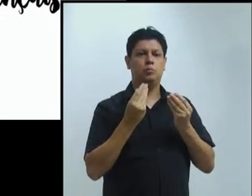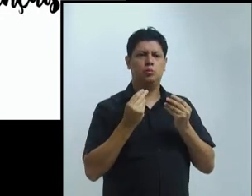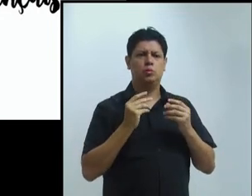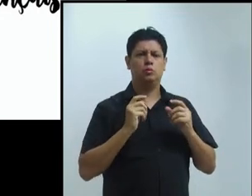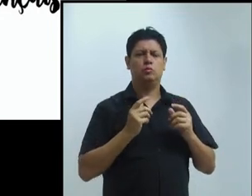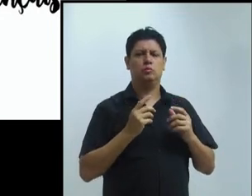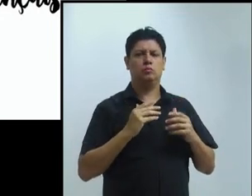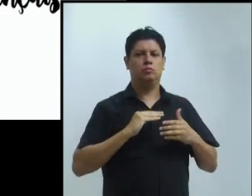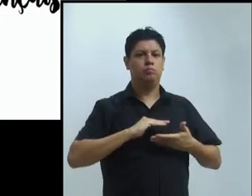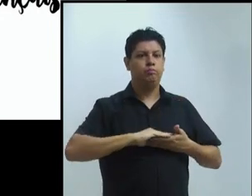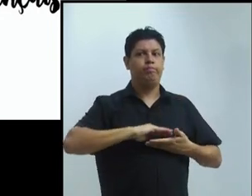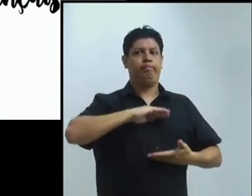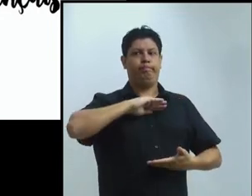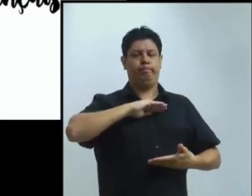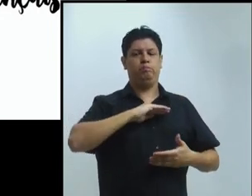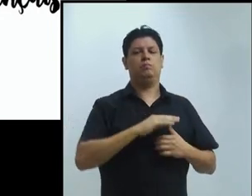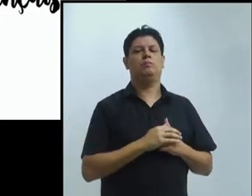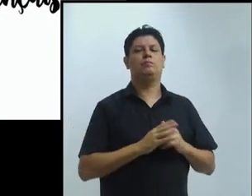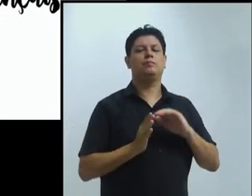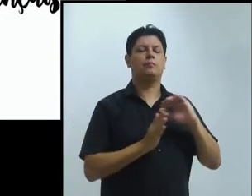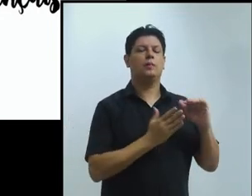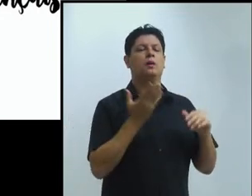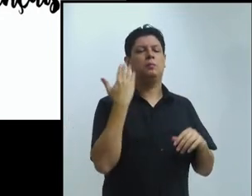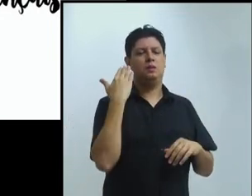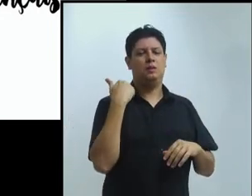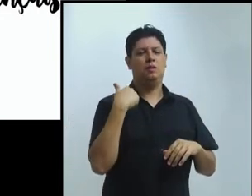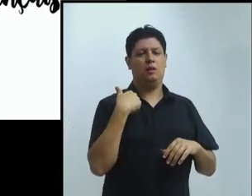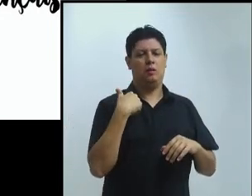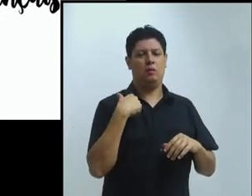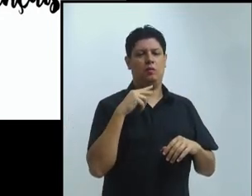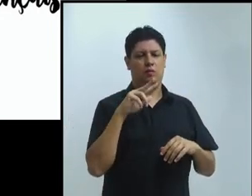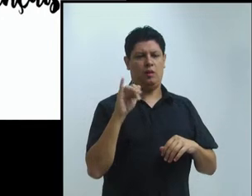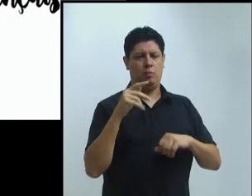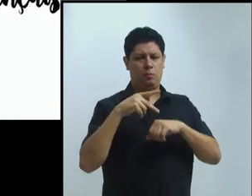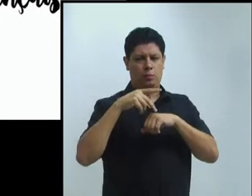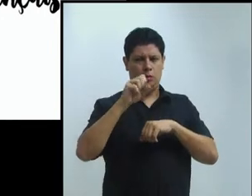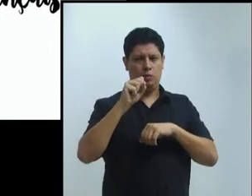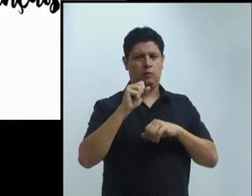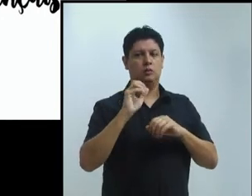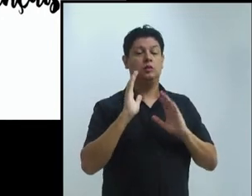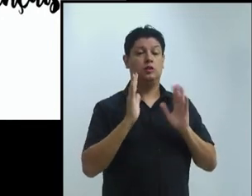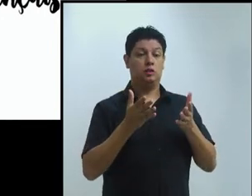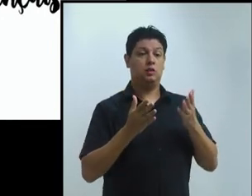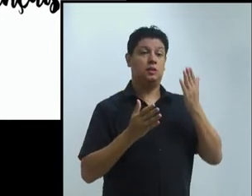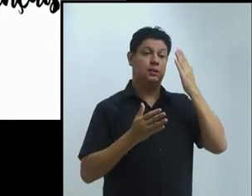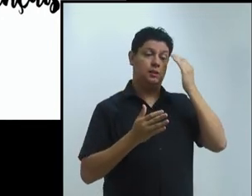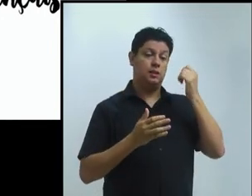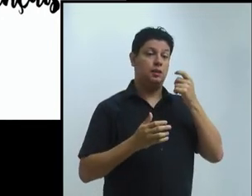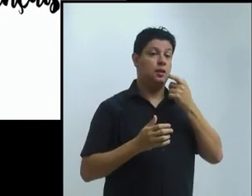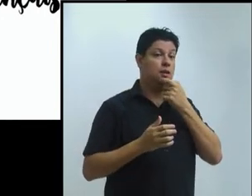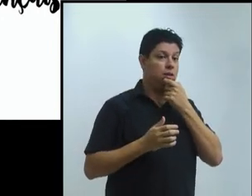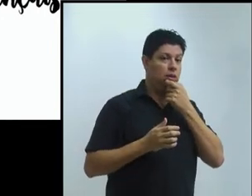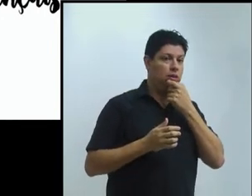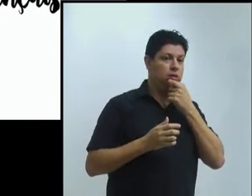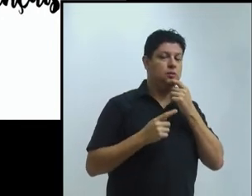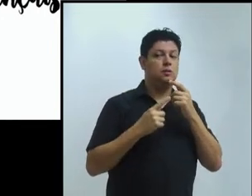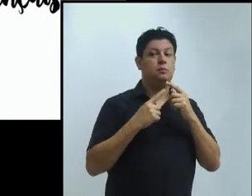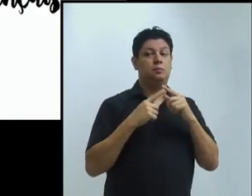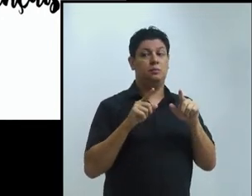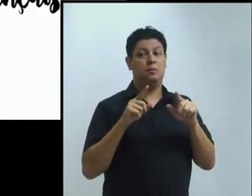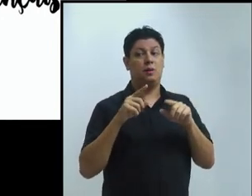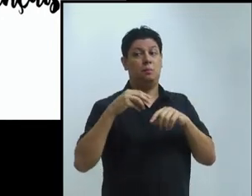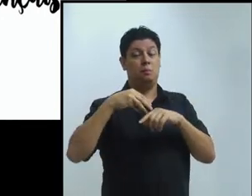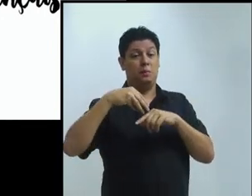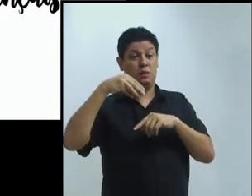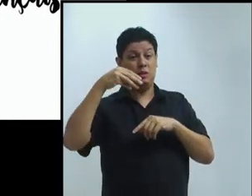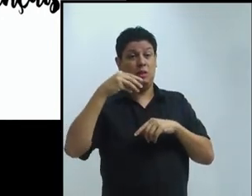Mas os mestrados em linguística, naquela época, você precisava de francês. Então, ainda